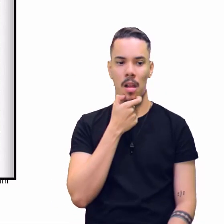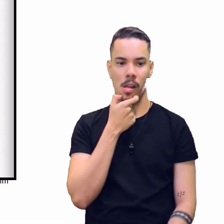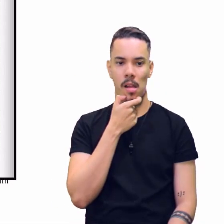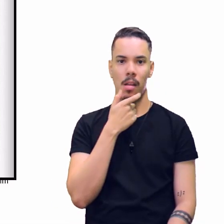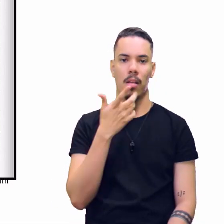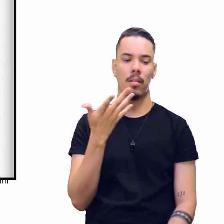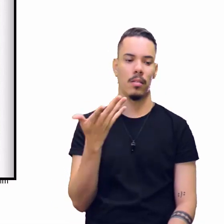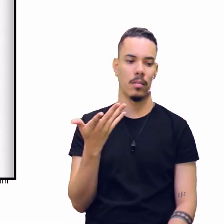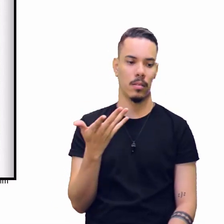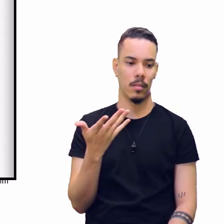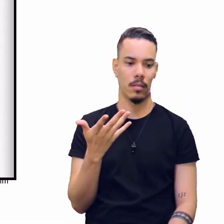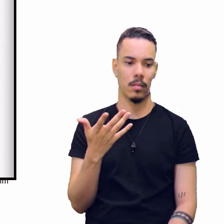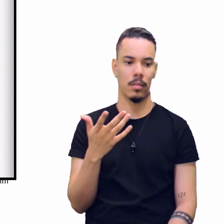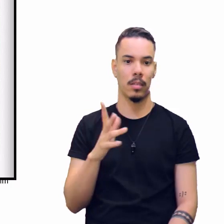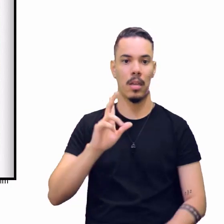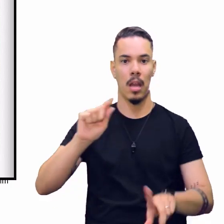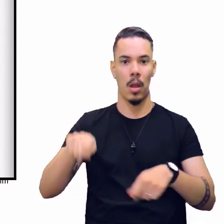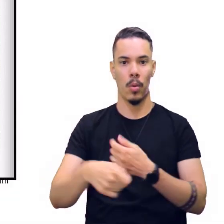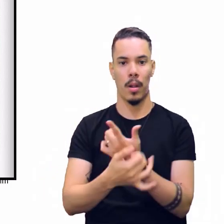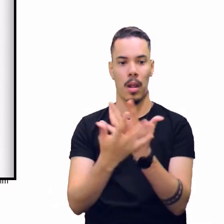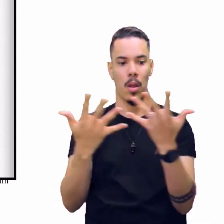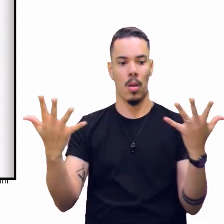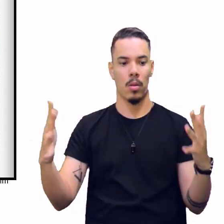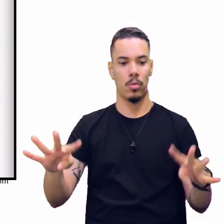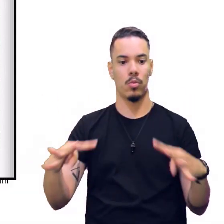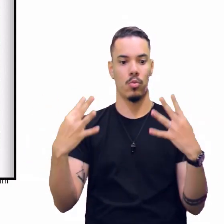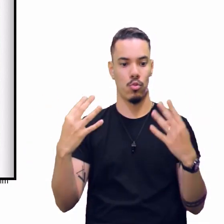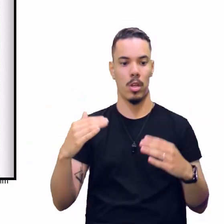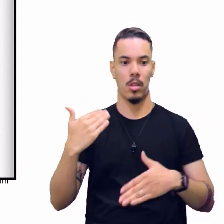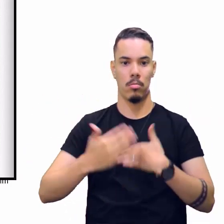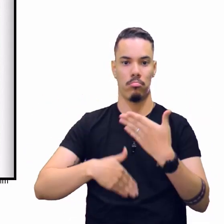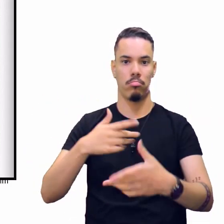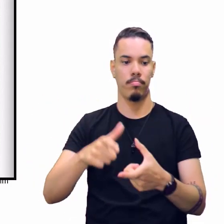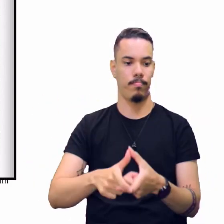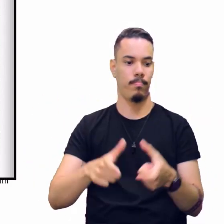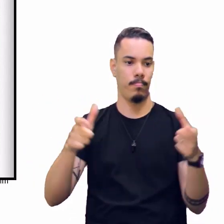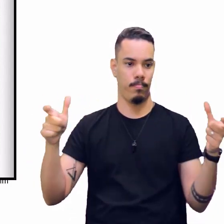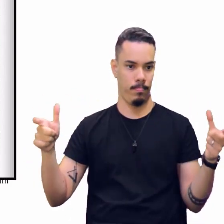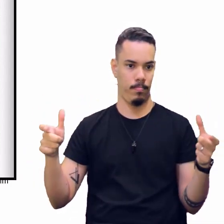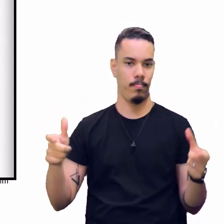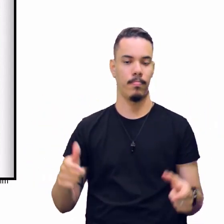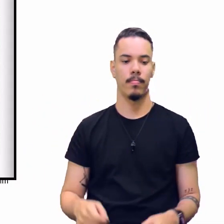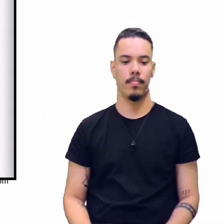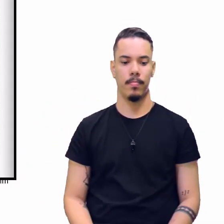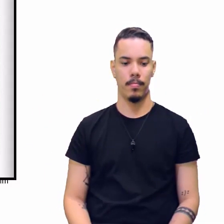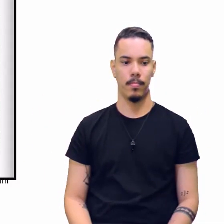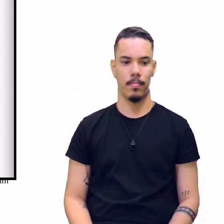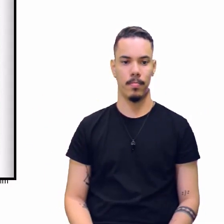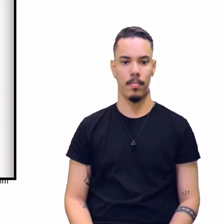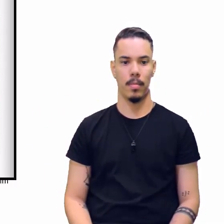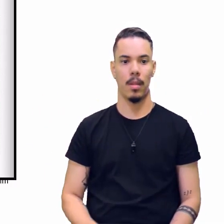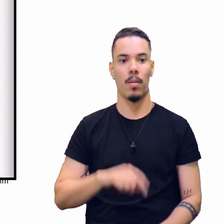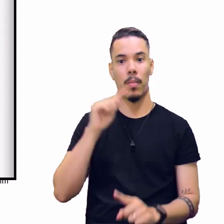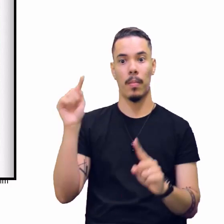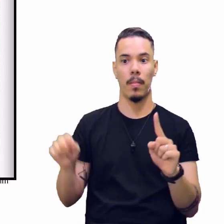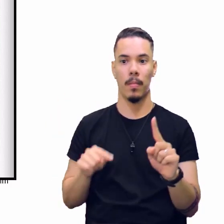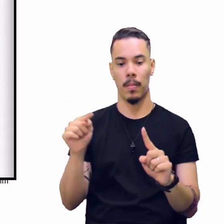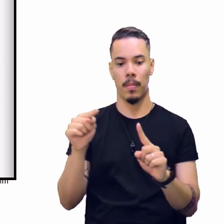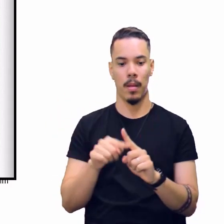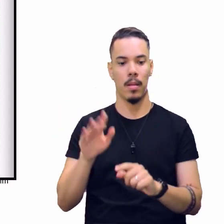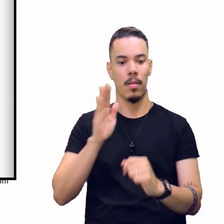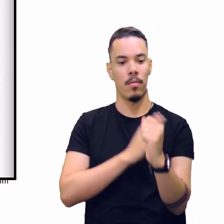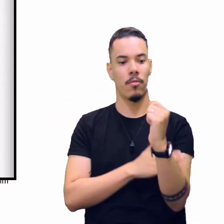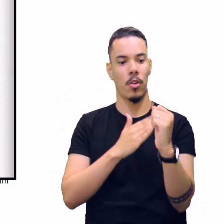Agronegócio sustenta a expansão. Chamando atenção, Olha o título. Meta é fortalecer a cadeia